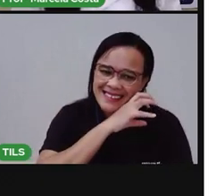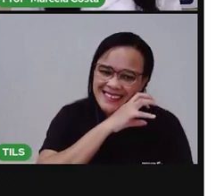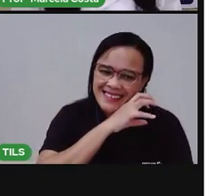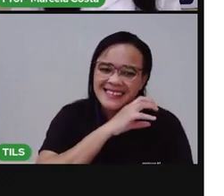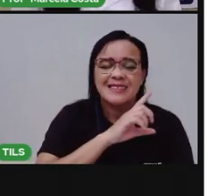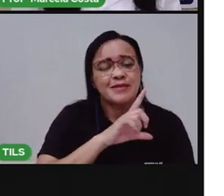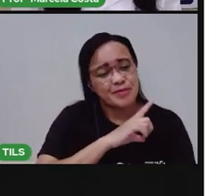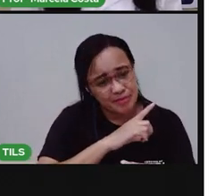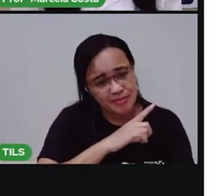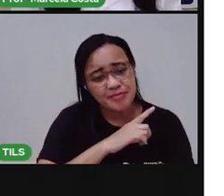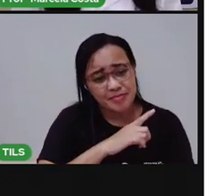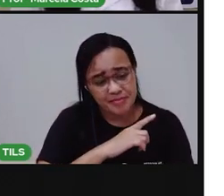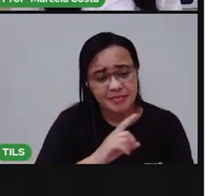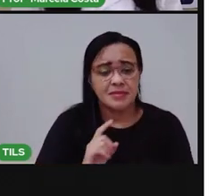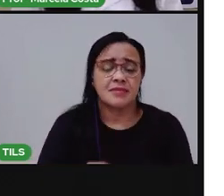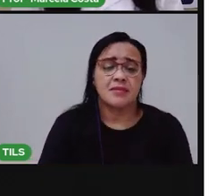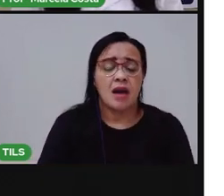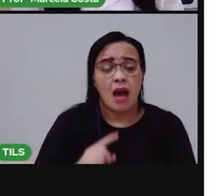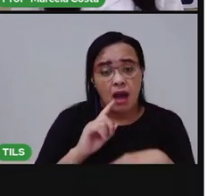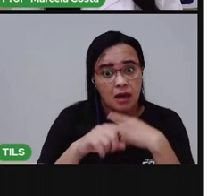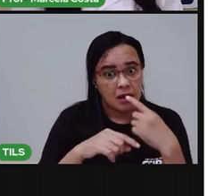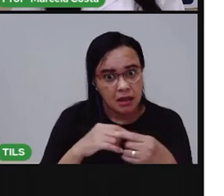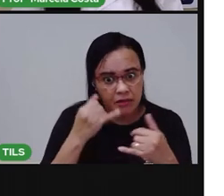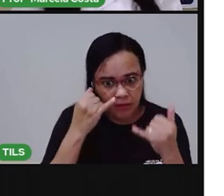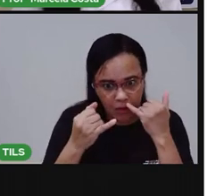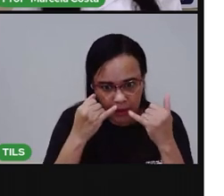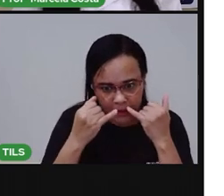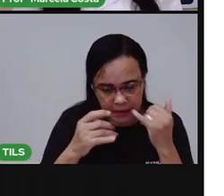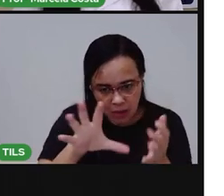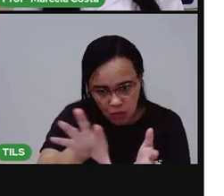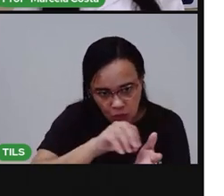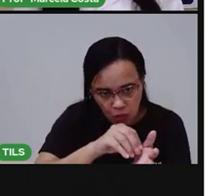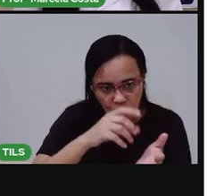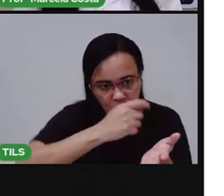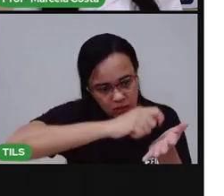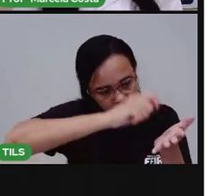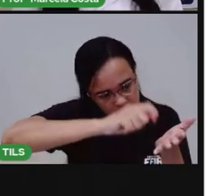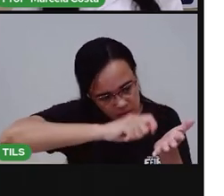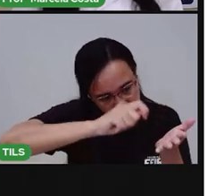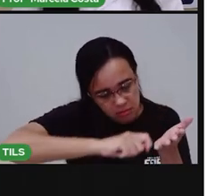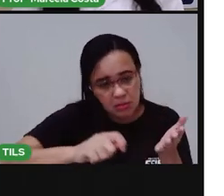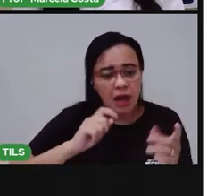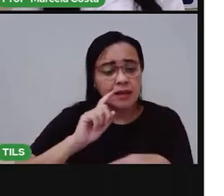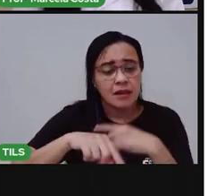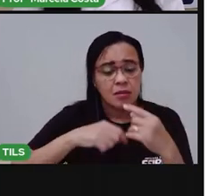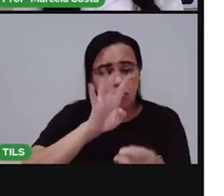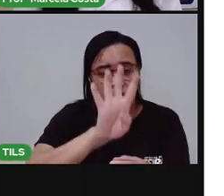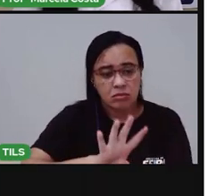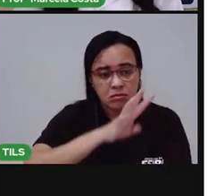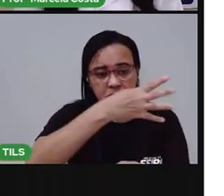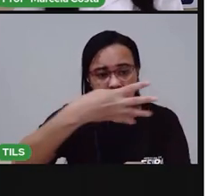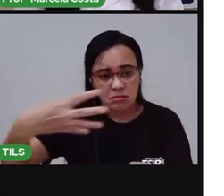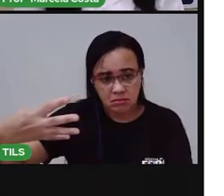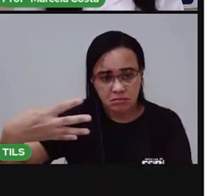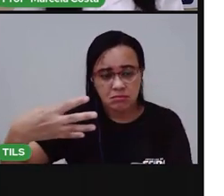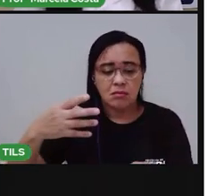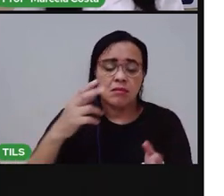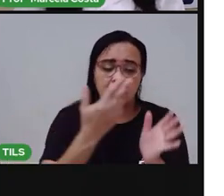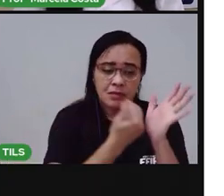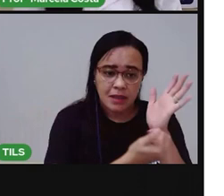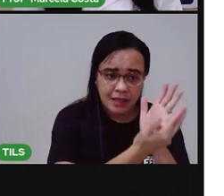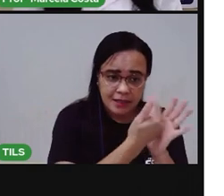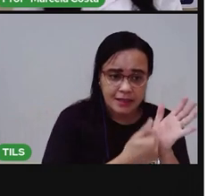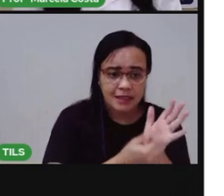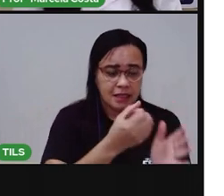E aí, de posse dessas informações, você vai registrar em uma tabela, utilizando desenhos,